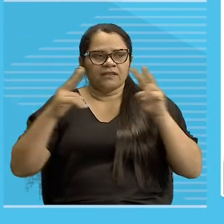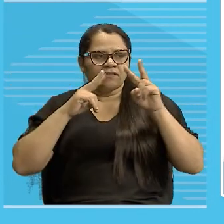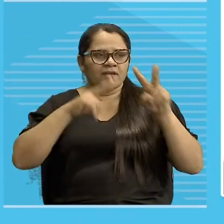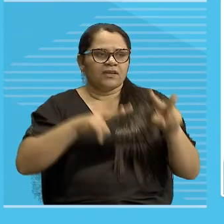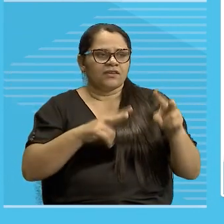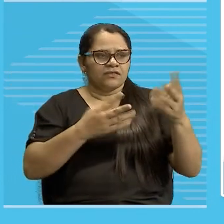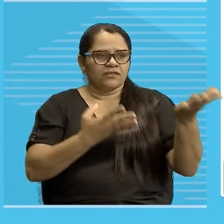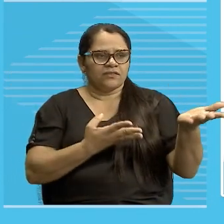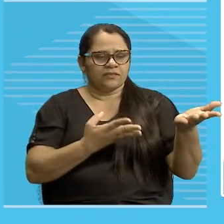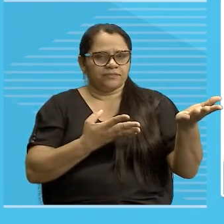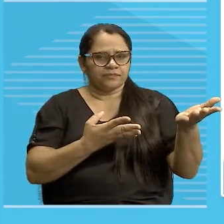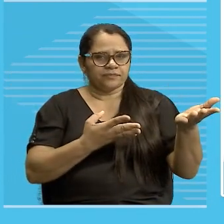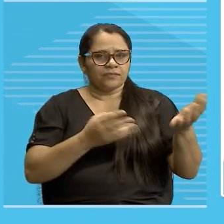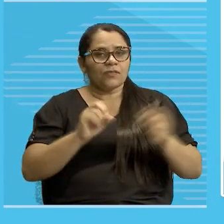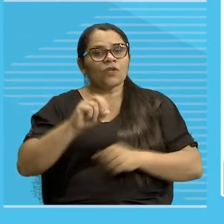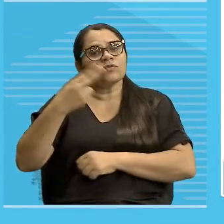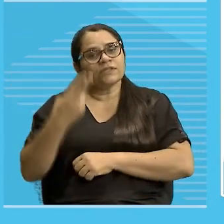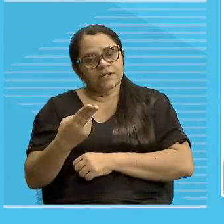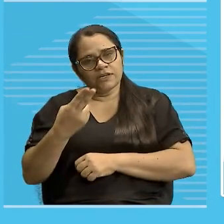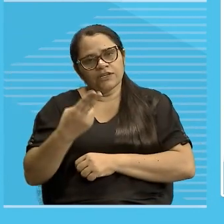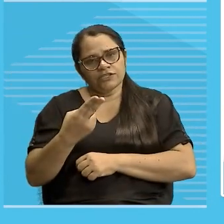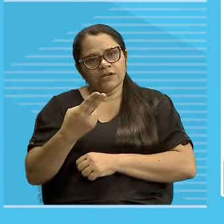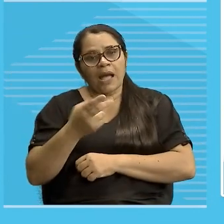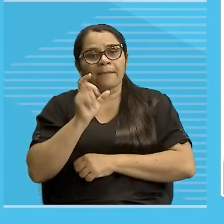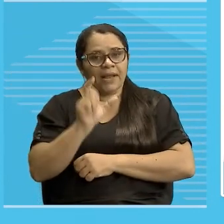ou seja, o primeiro que foi citado,